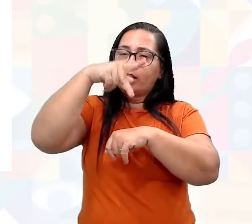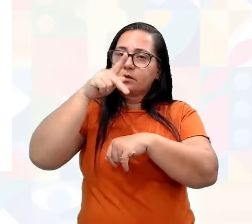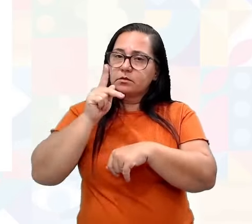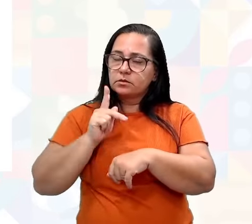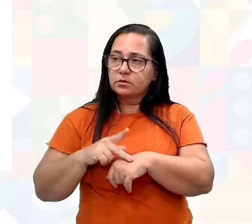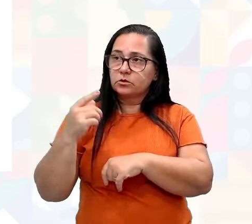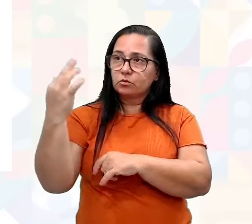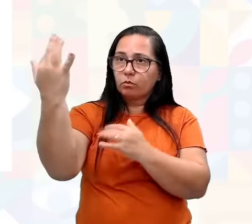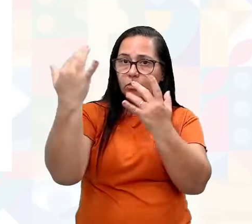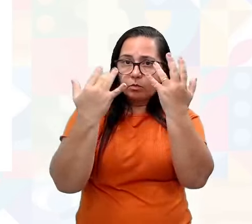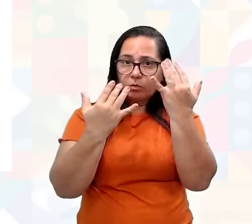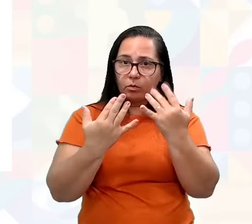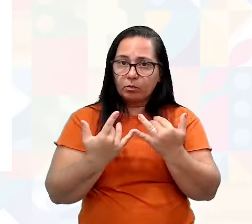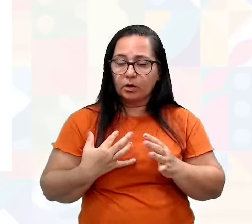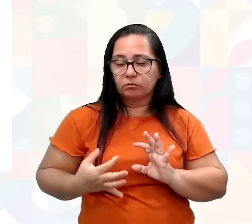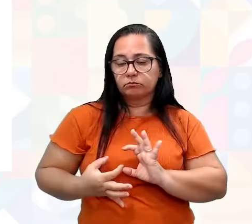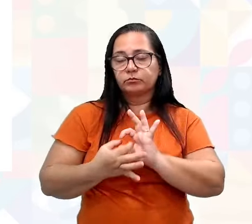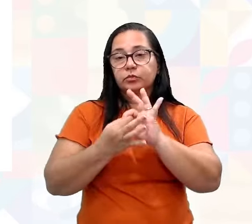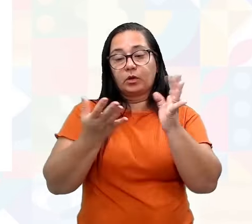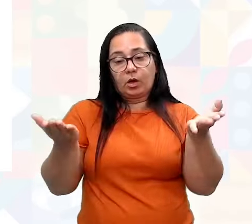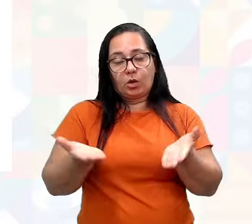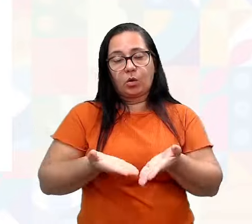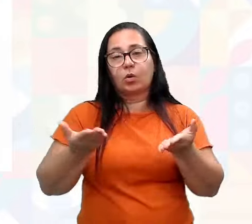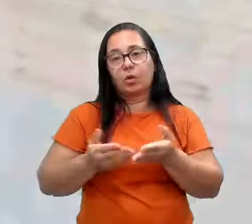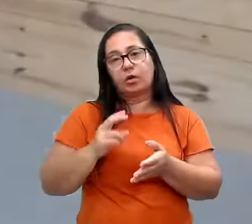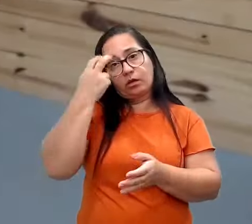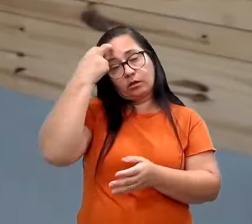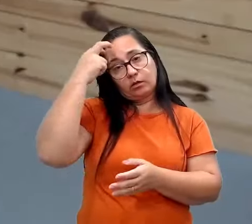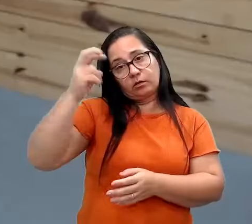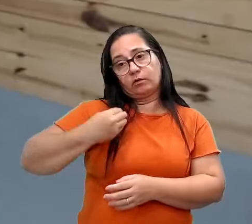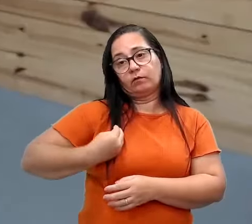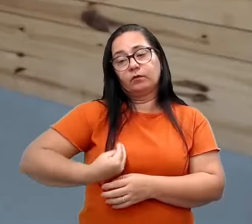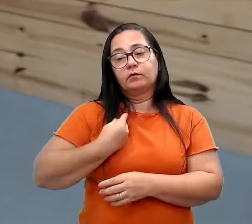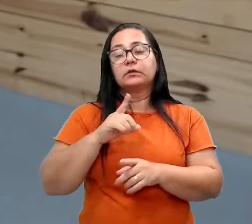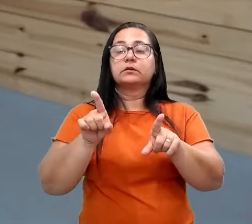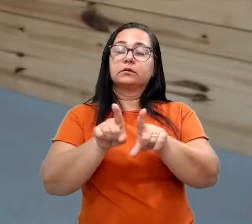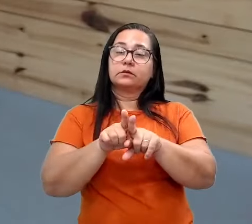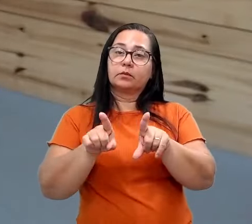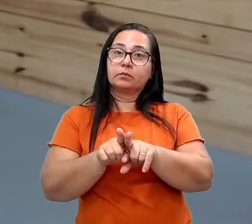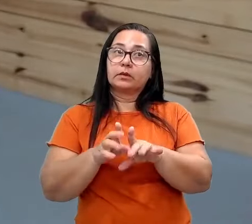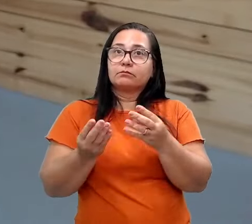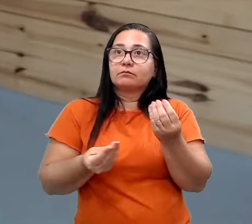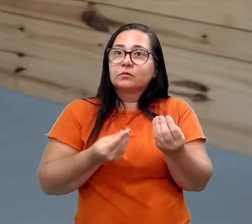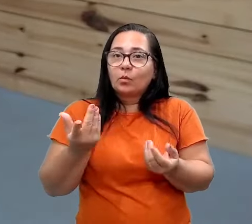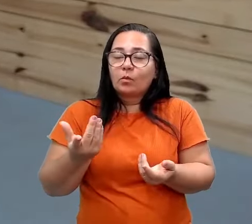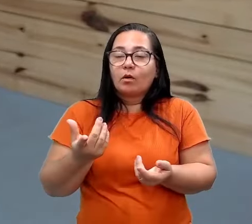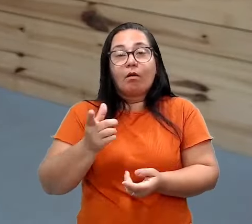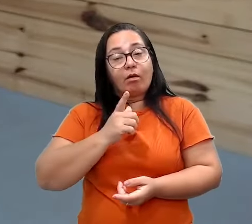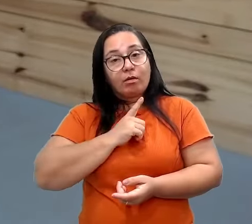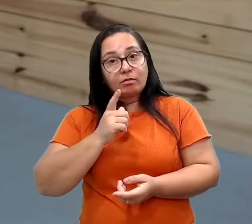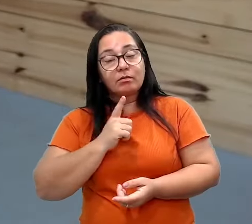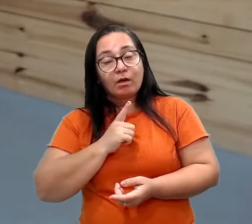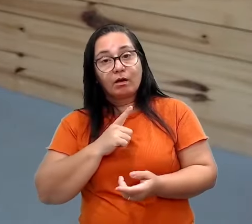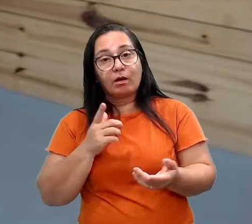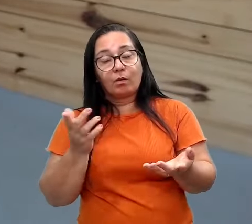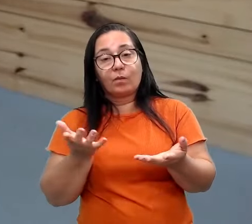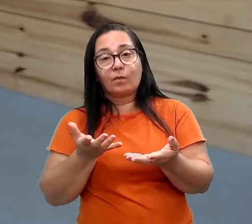estejam agregadas ao nosso contexto cultural, vivenciar aquilo ali. E dizer, eita, nós temos o quê? Temos